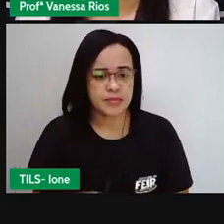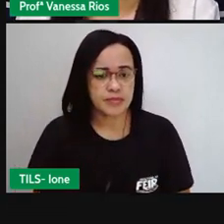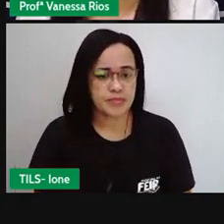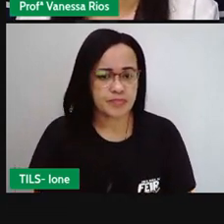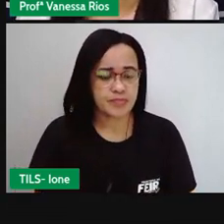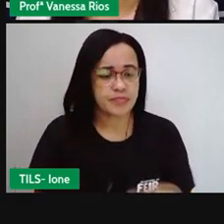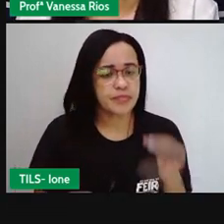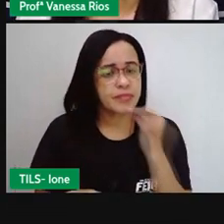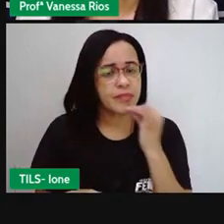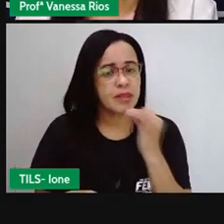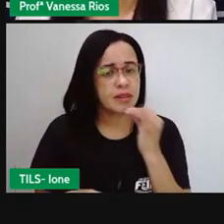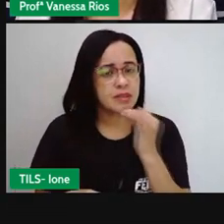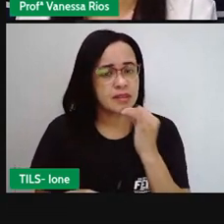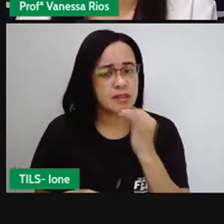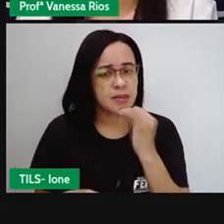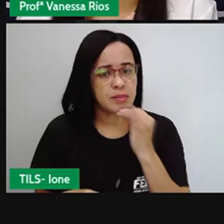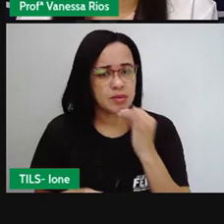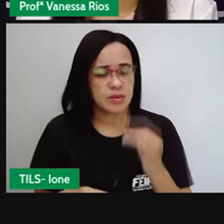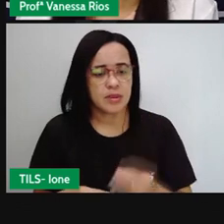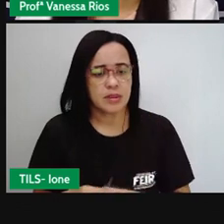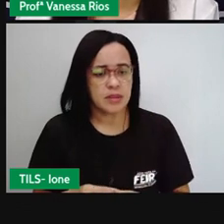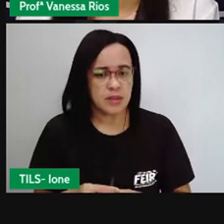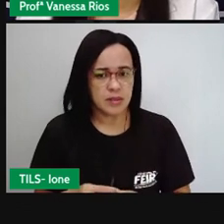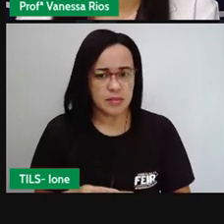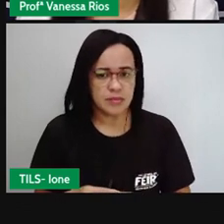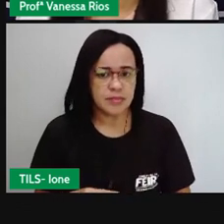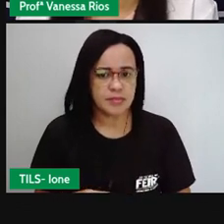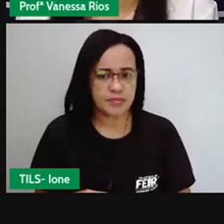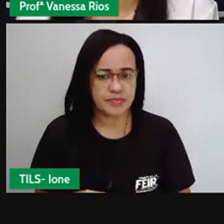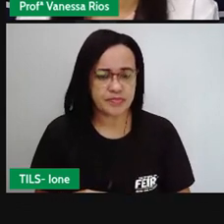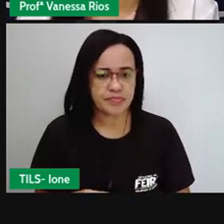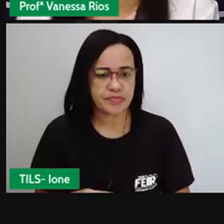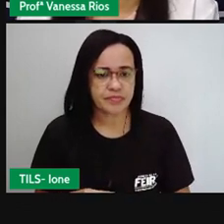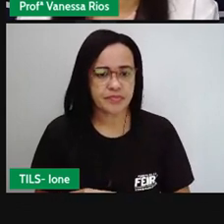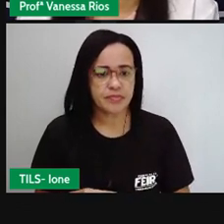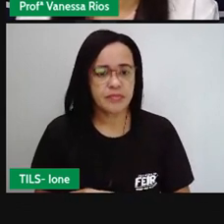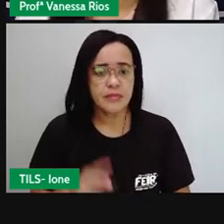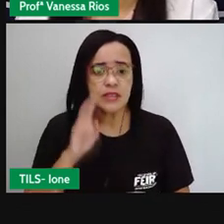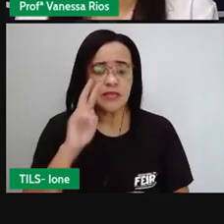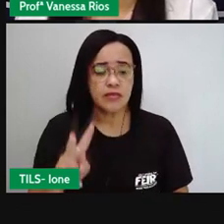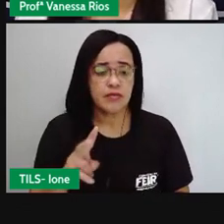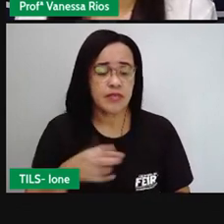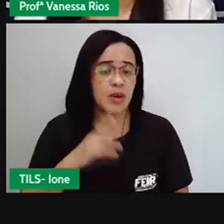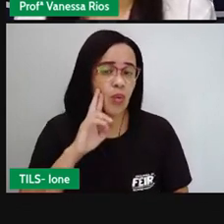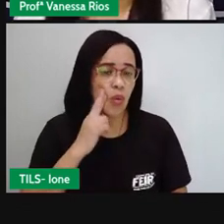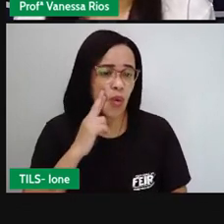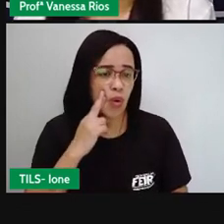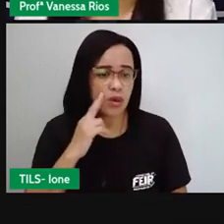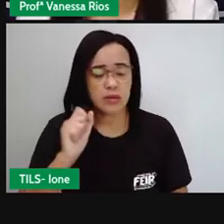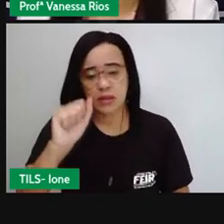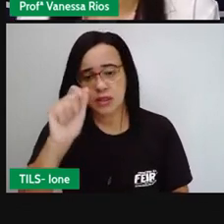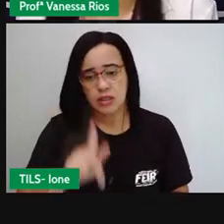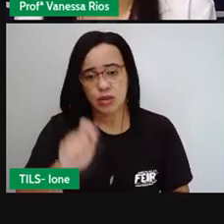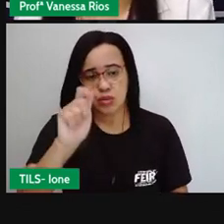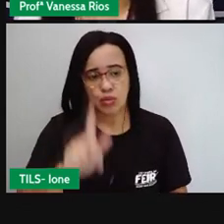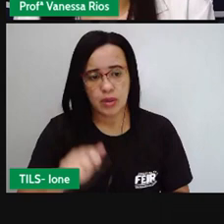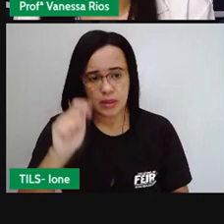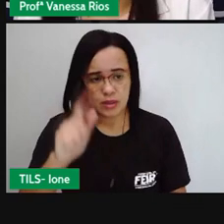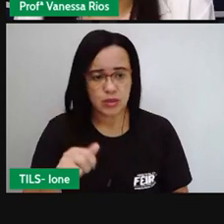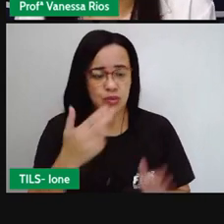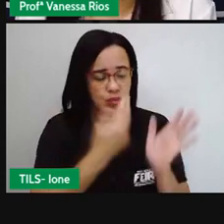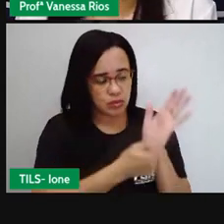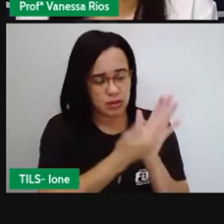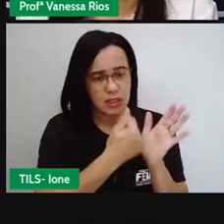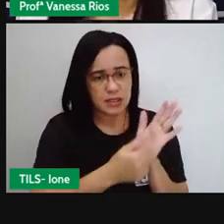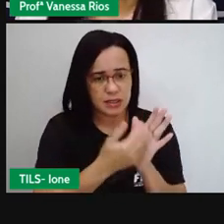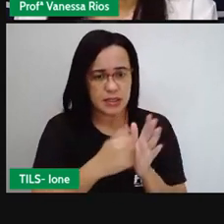ângulo A, ângulo E. E a gente vai observar aí as duas semirretas, né, se juntando a partir